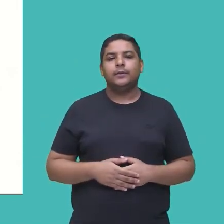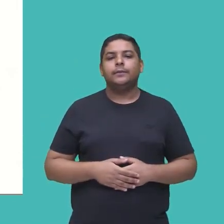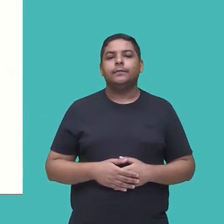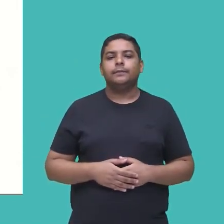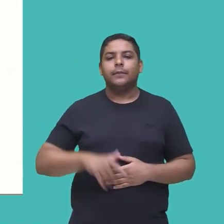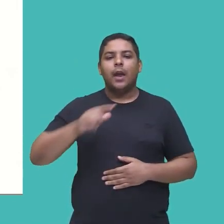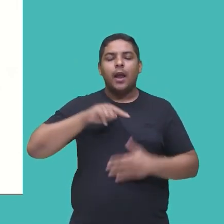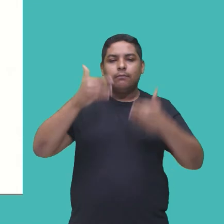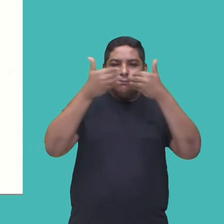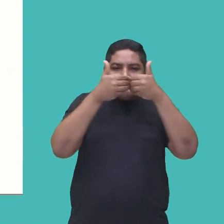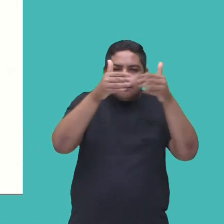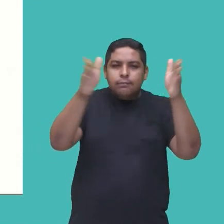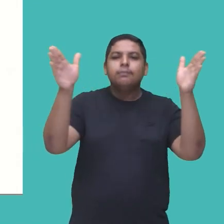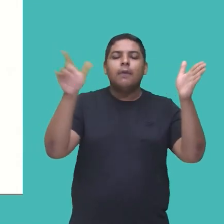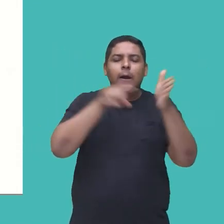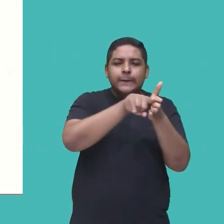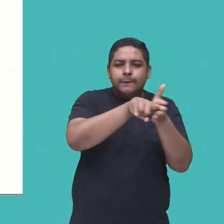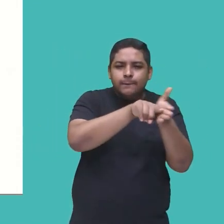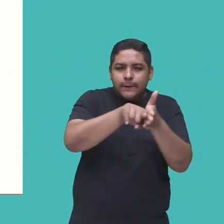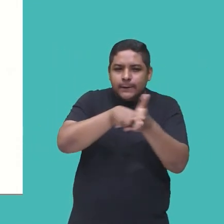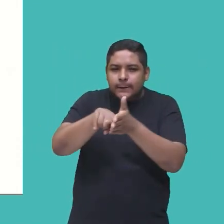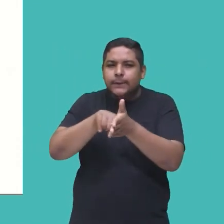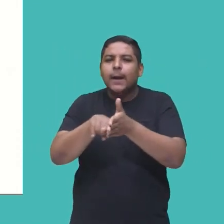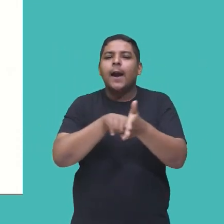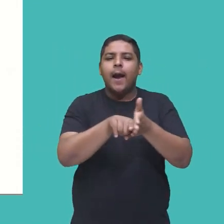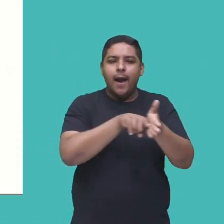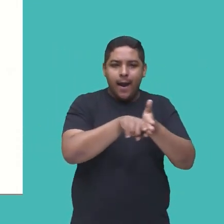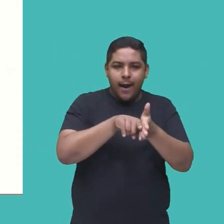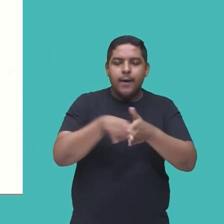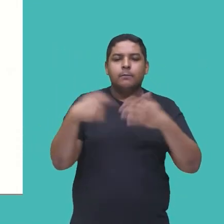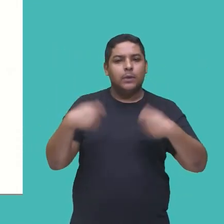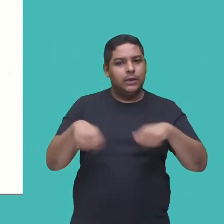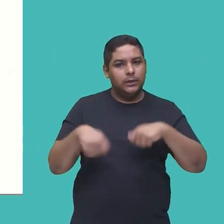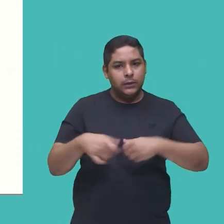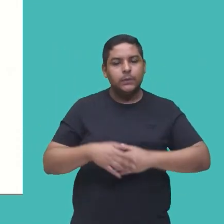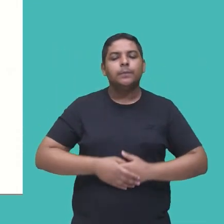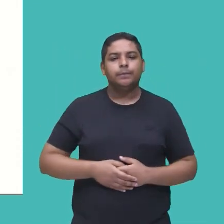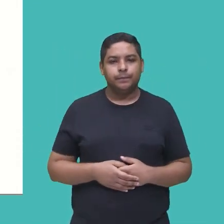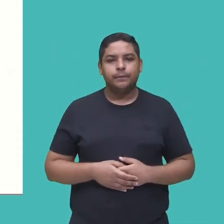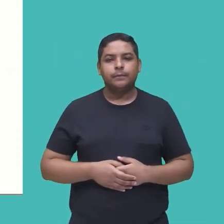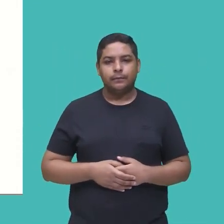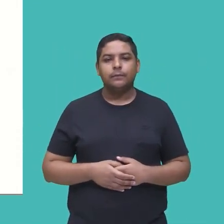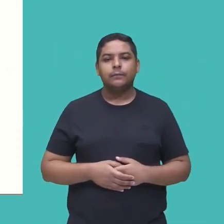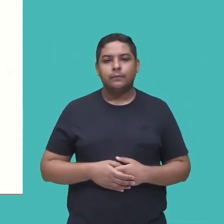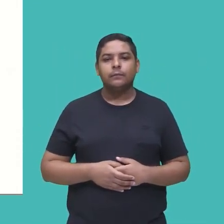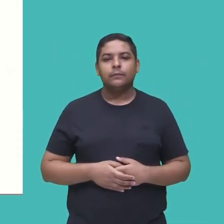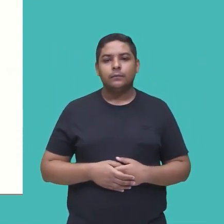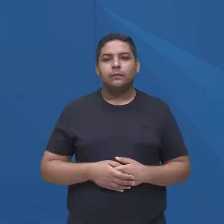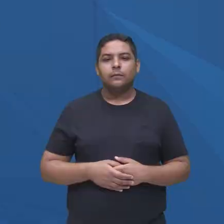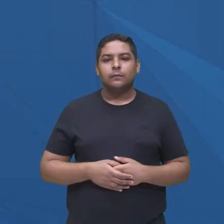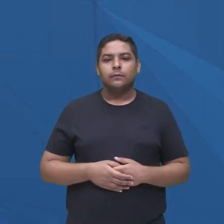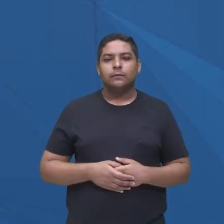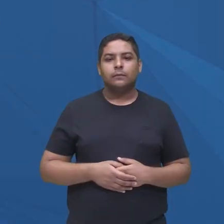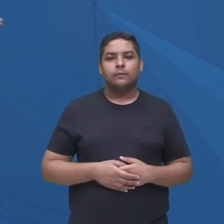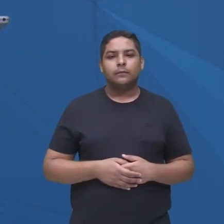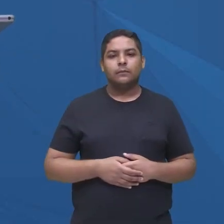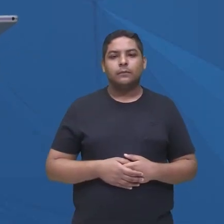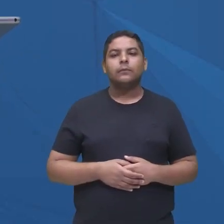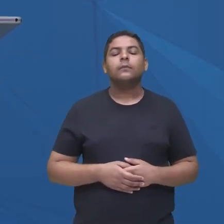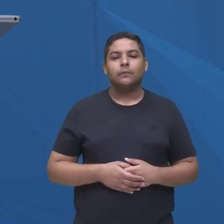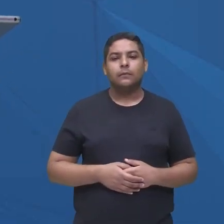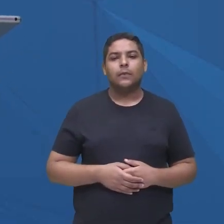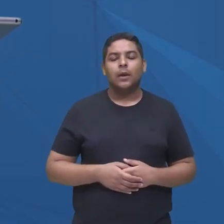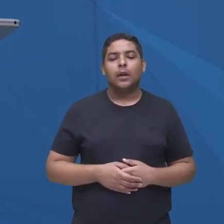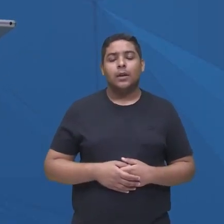ali um caso e investigar um possível, né, um possível não, reabrir casos, né, de violência sexual,